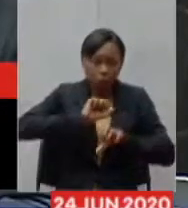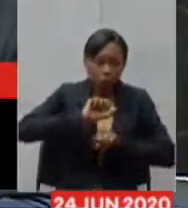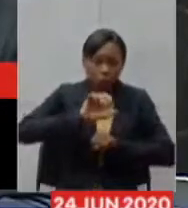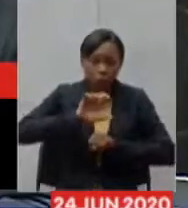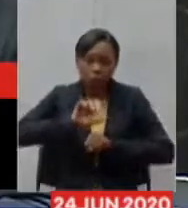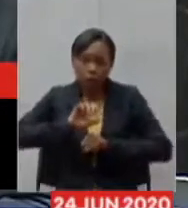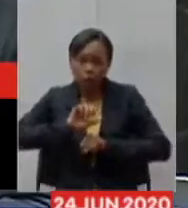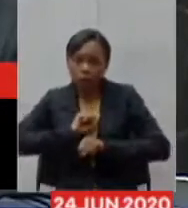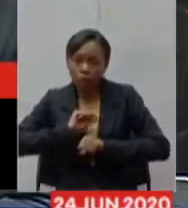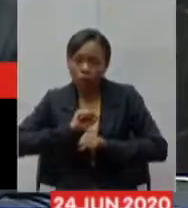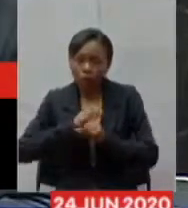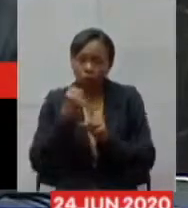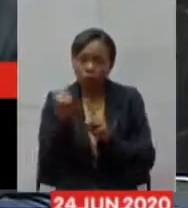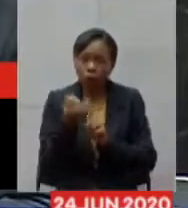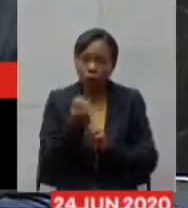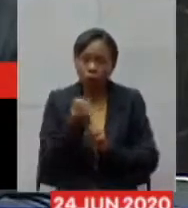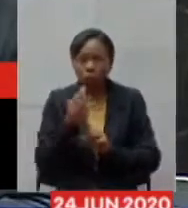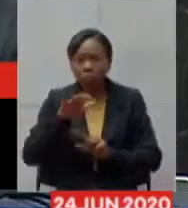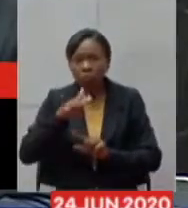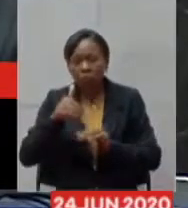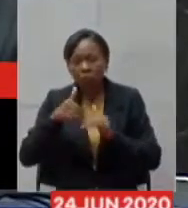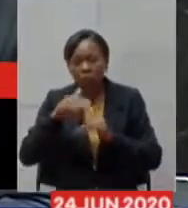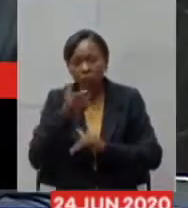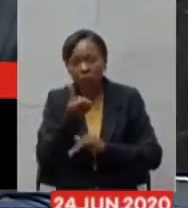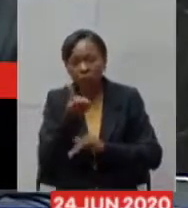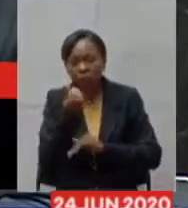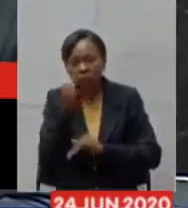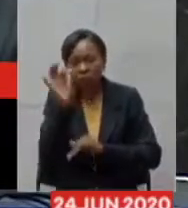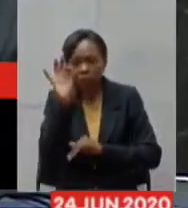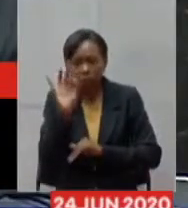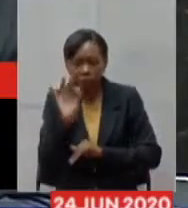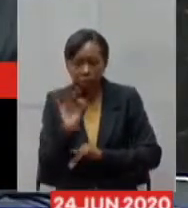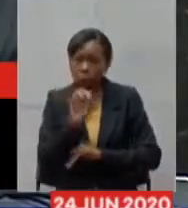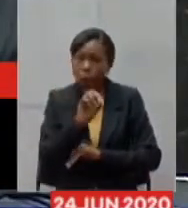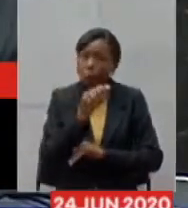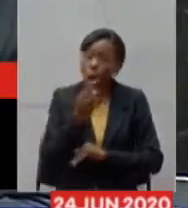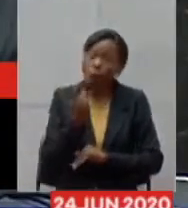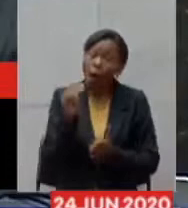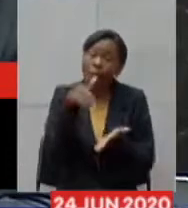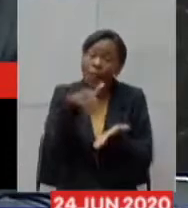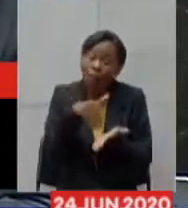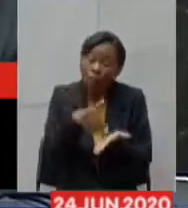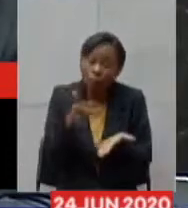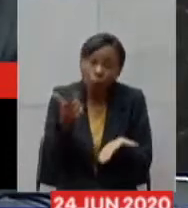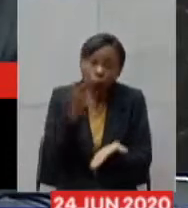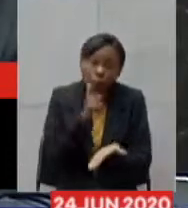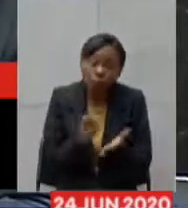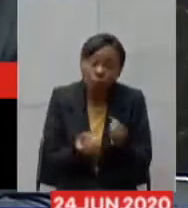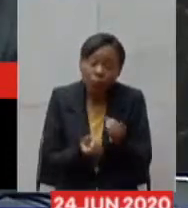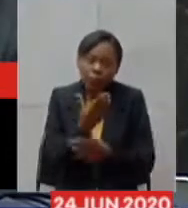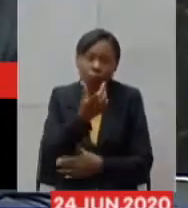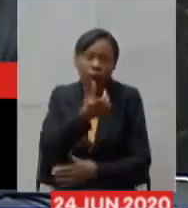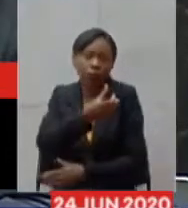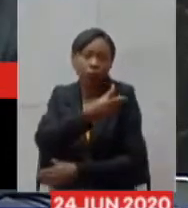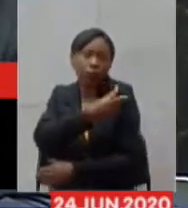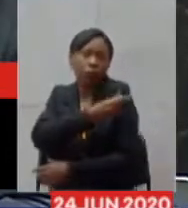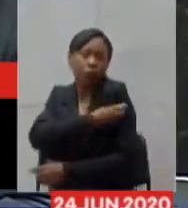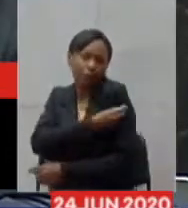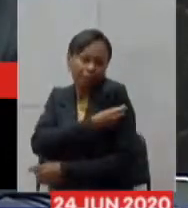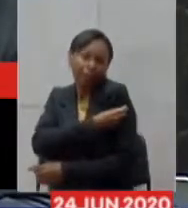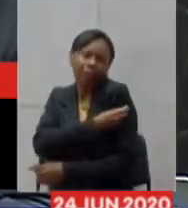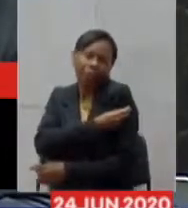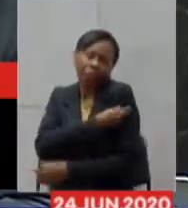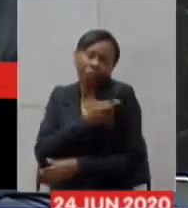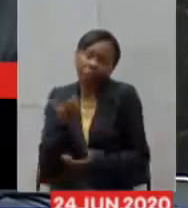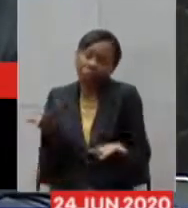60% das pessoas pelo menos ou com a chegada de uma vacina o que acontecerá primeiro mas nós estamos